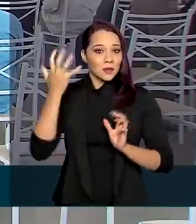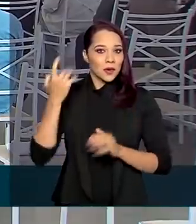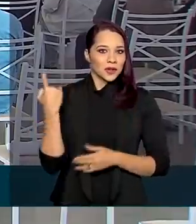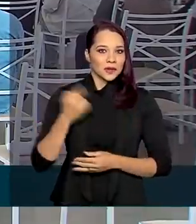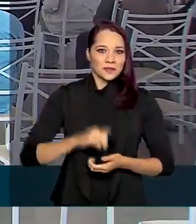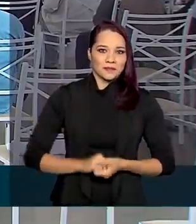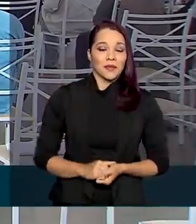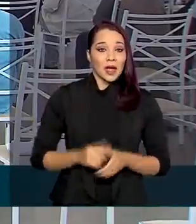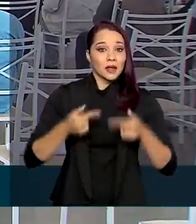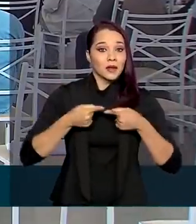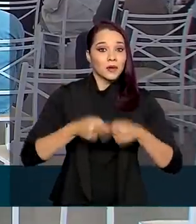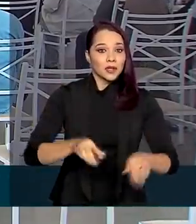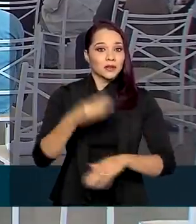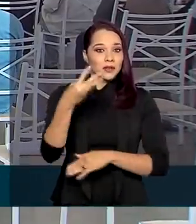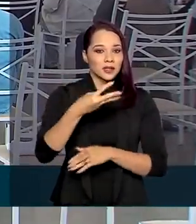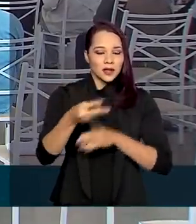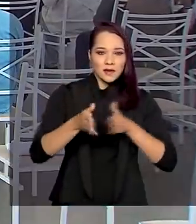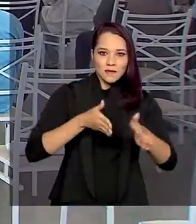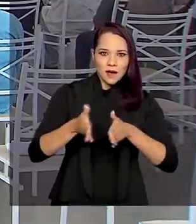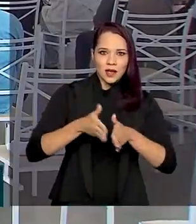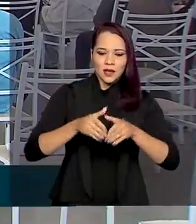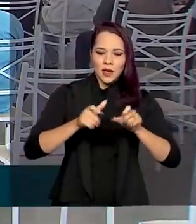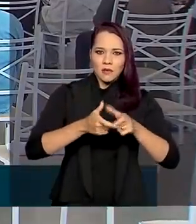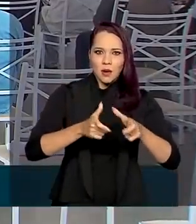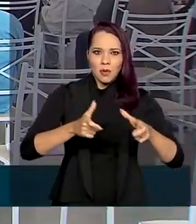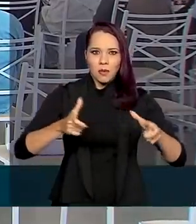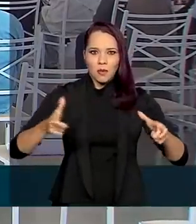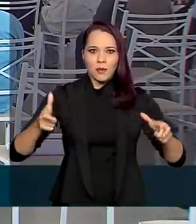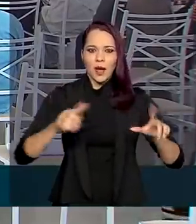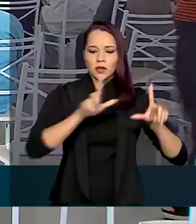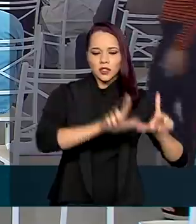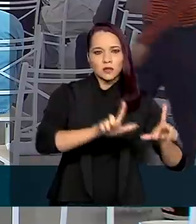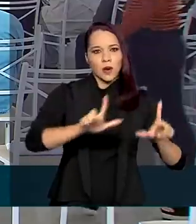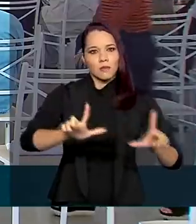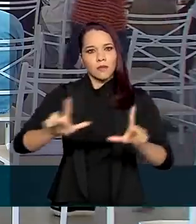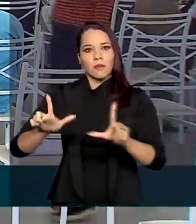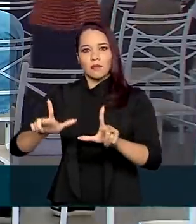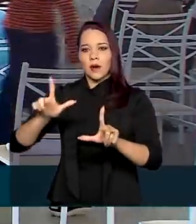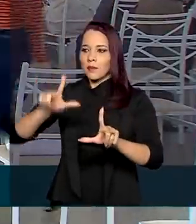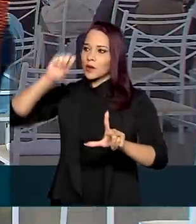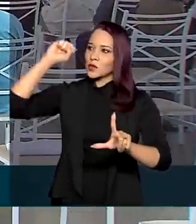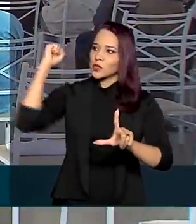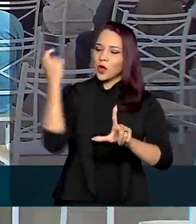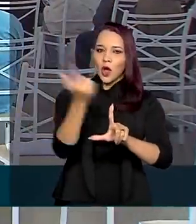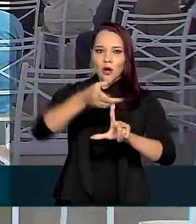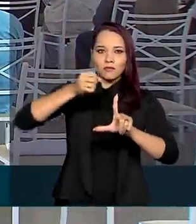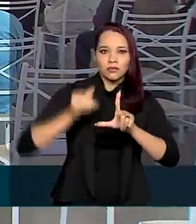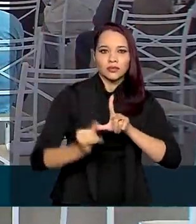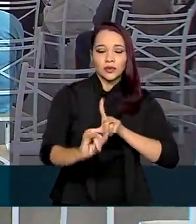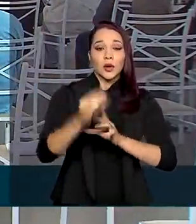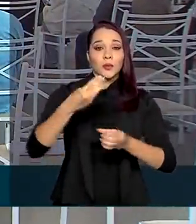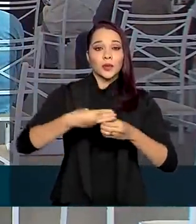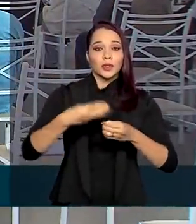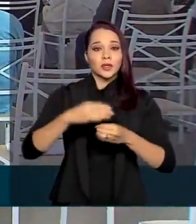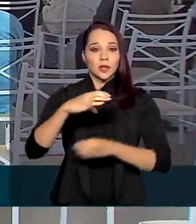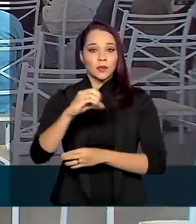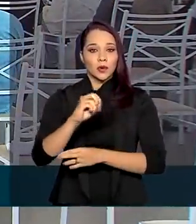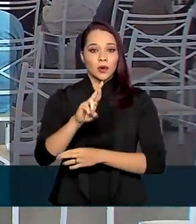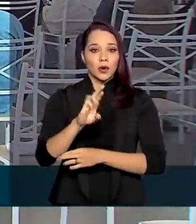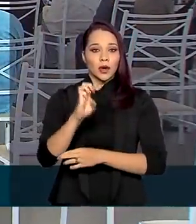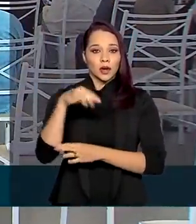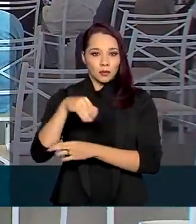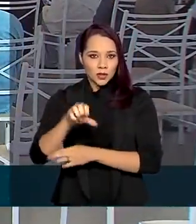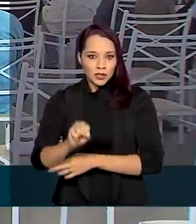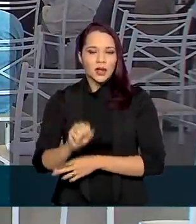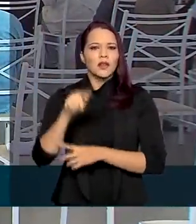a inauguração da terceira fase de expansão do Complexo de Energia Solar de Coremas. O município fica no sertão da